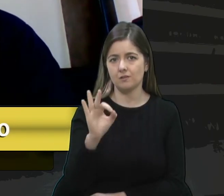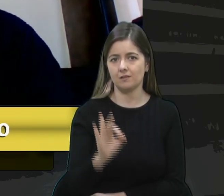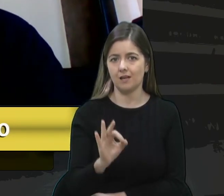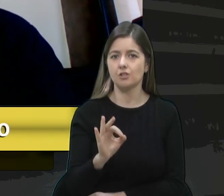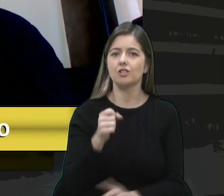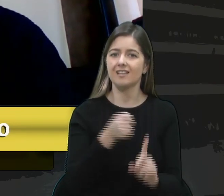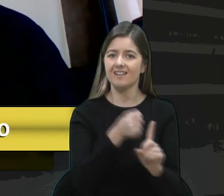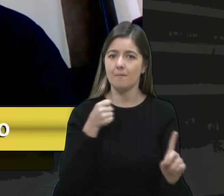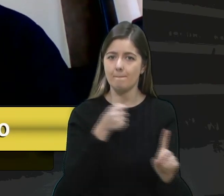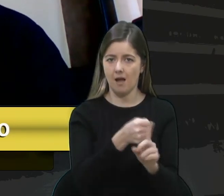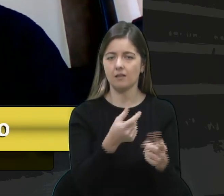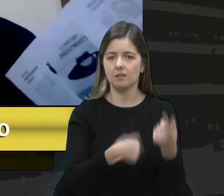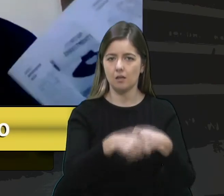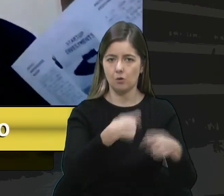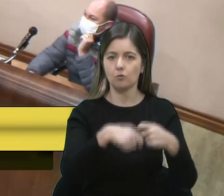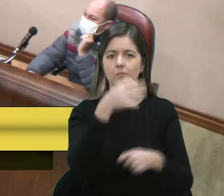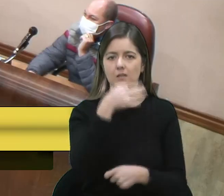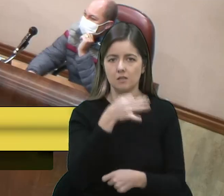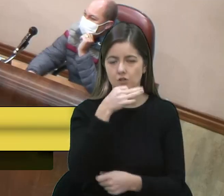Caxias. Obrigado, presidente.